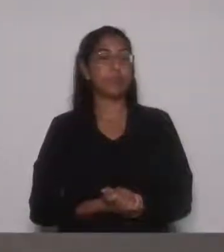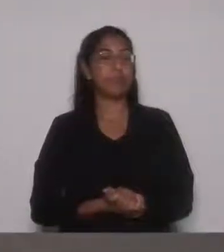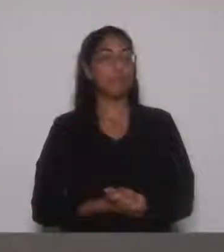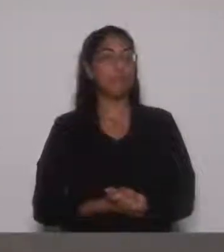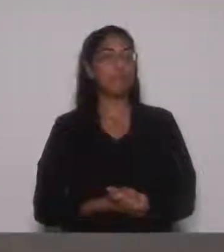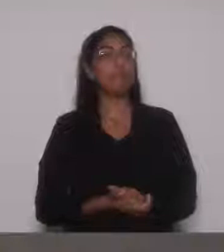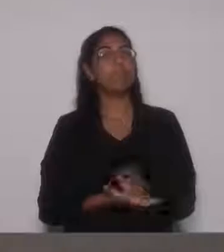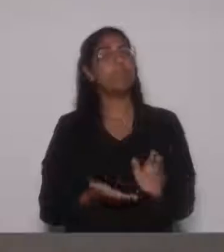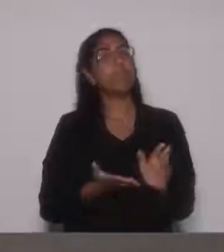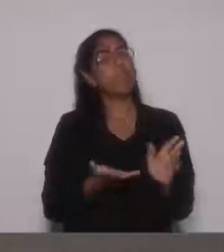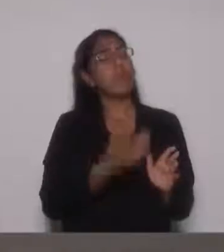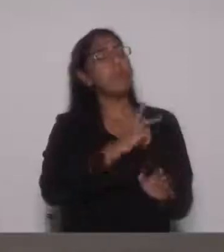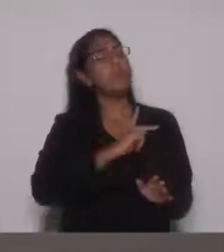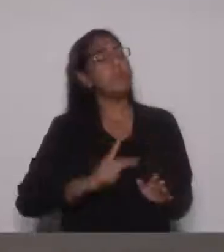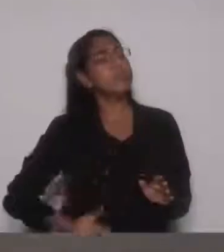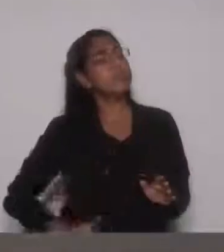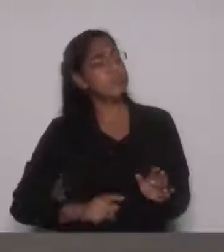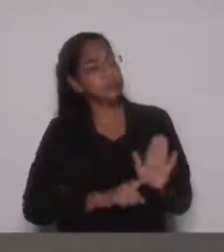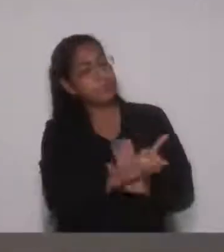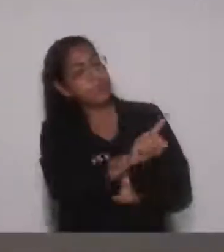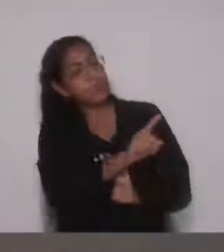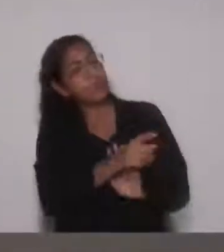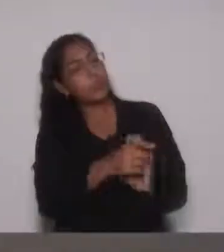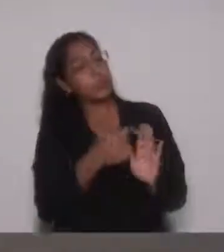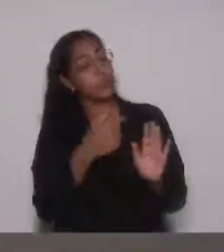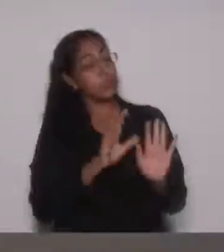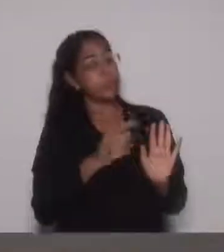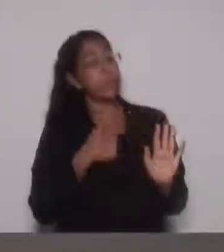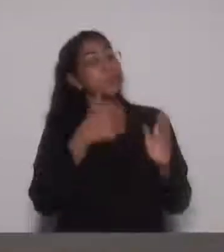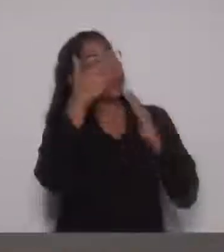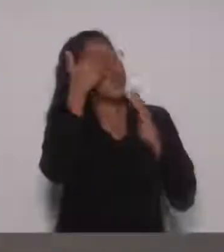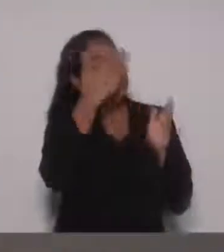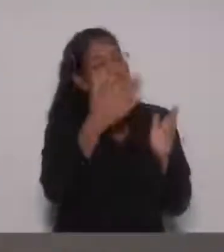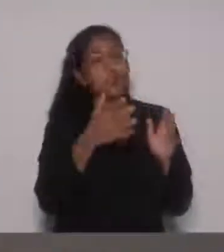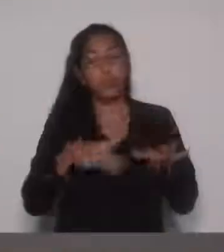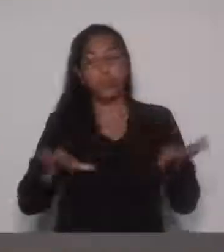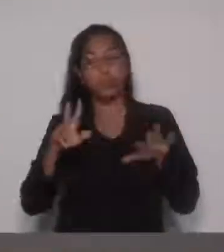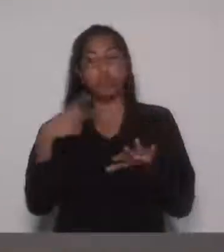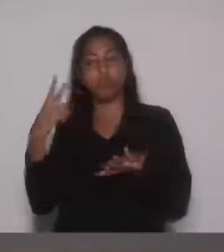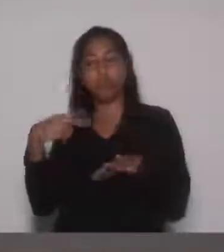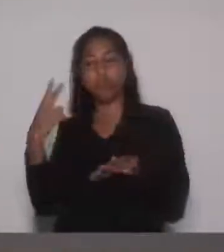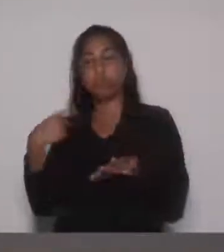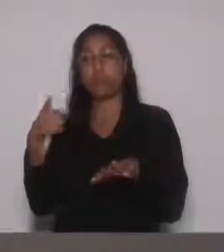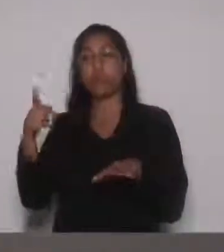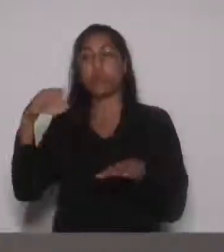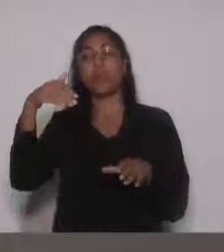Sr. Presidente, eu agradeço aos vereadores que votaram a favor